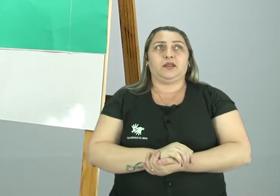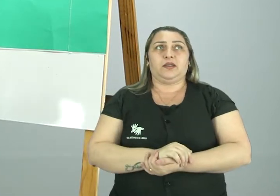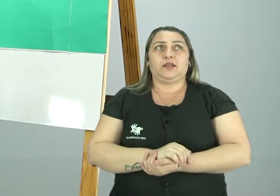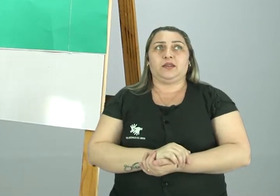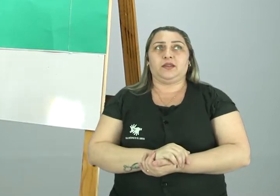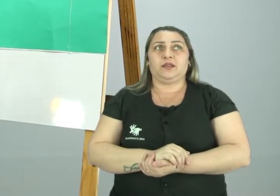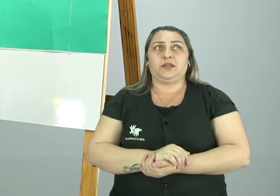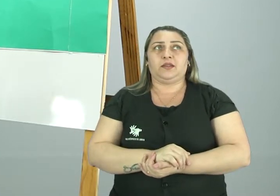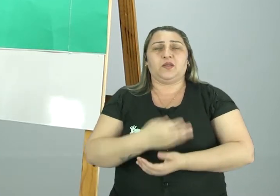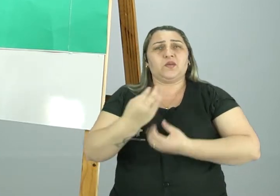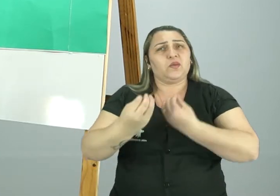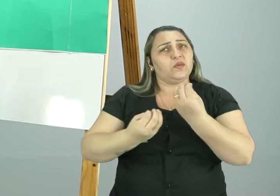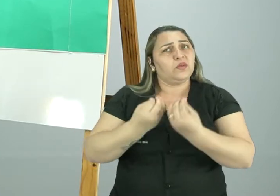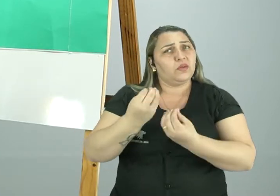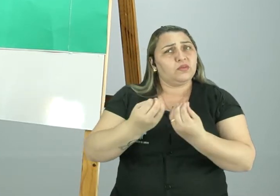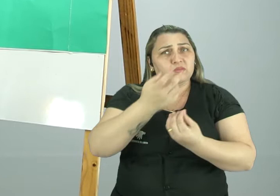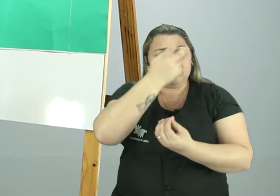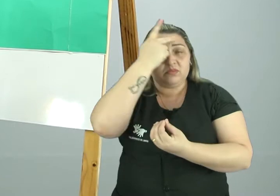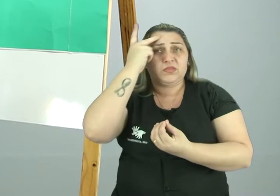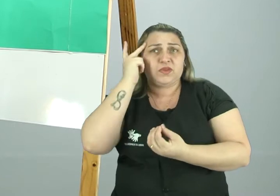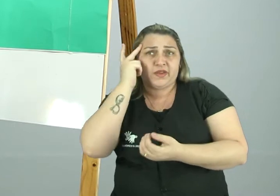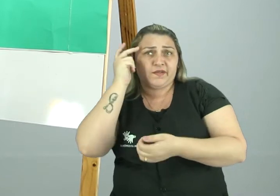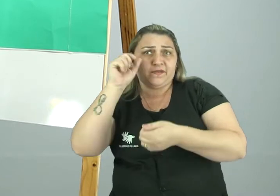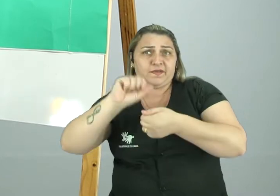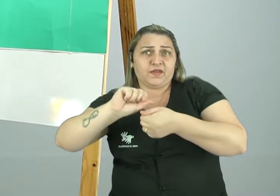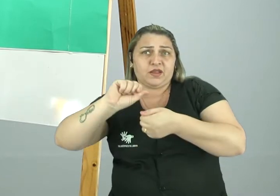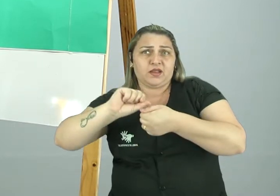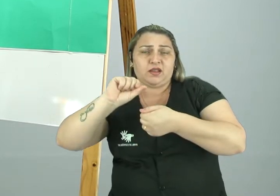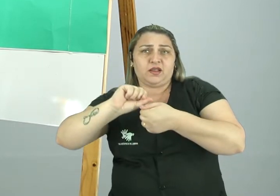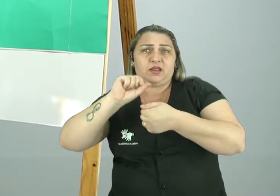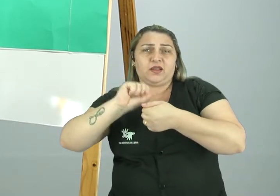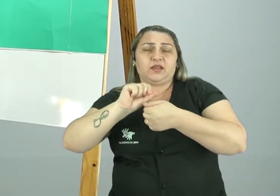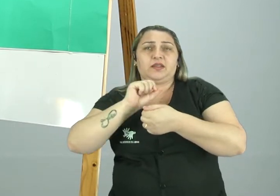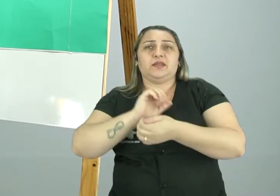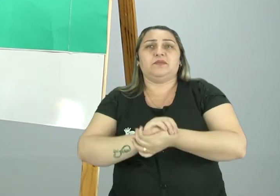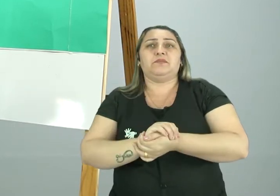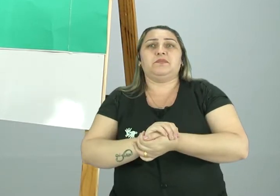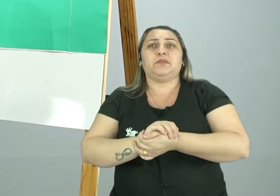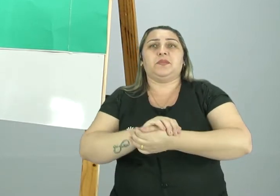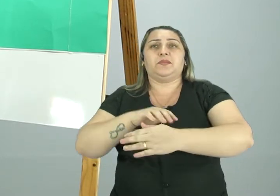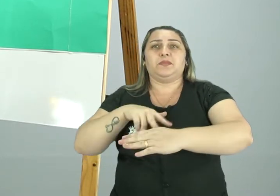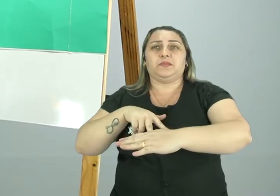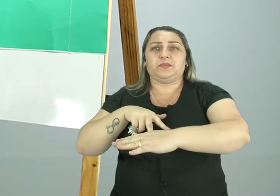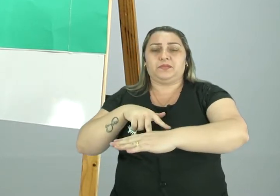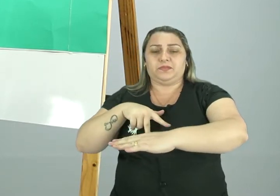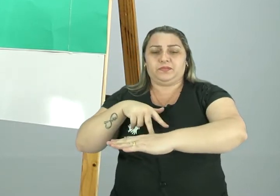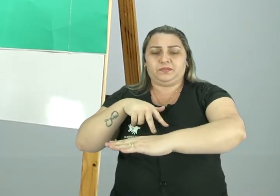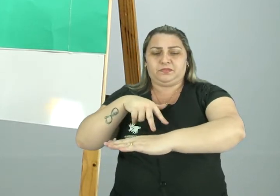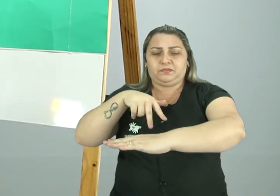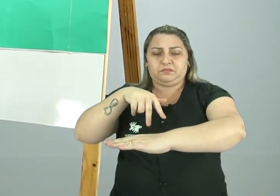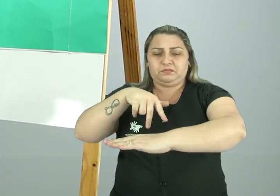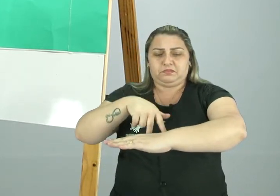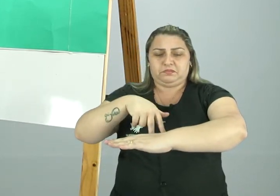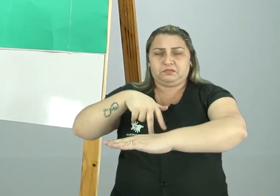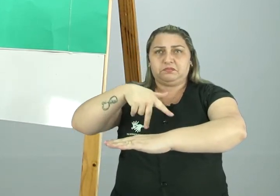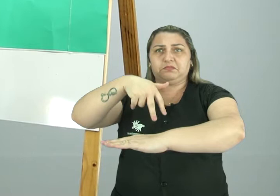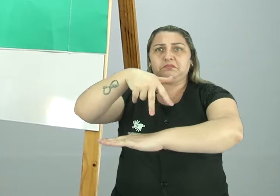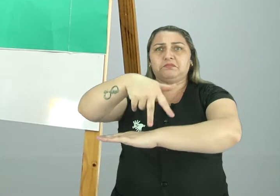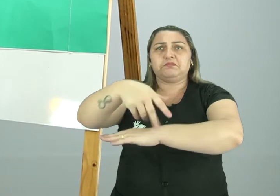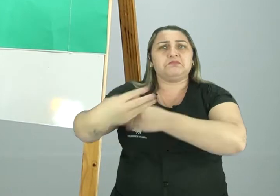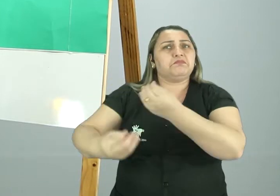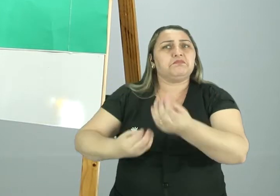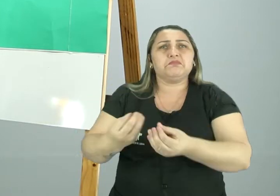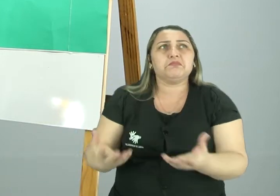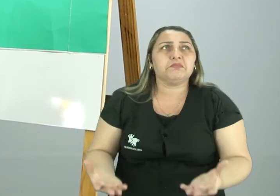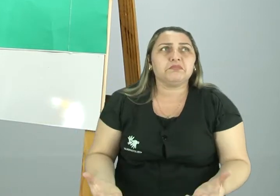Como será que as pessoas fazem para atravessar, fazer a travessia desse local?